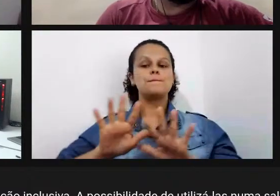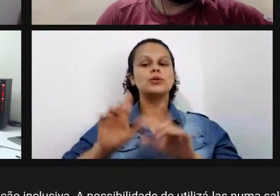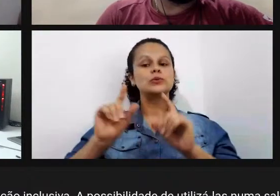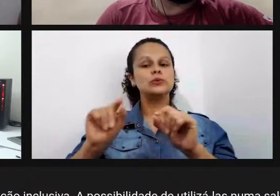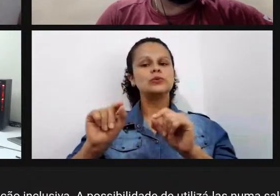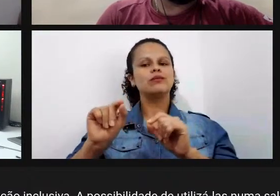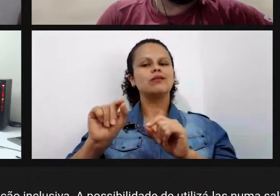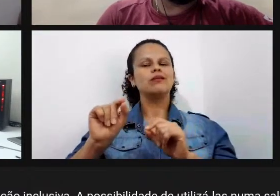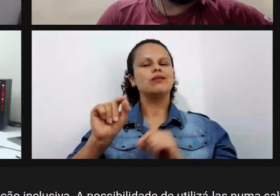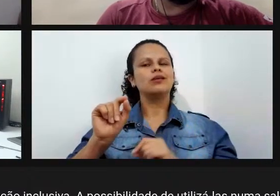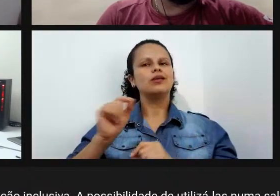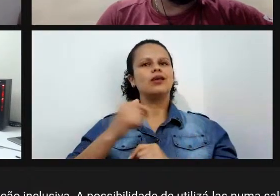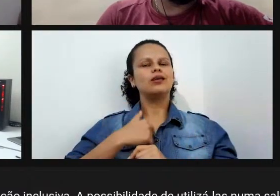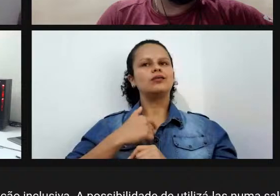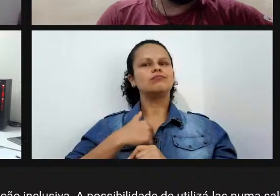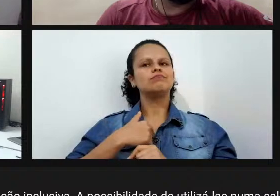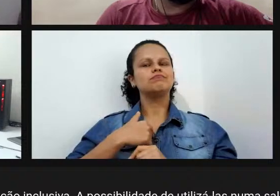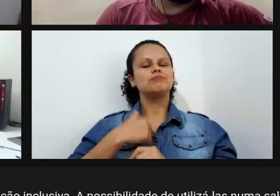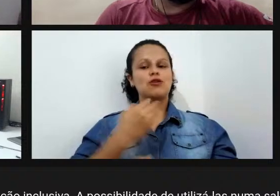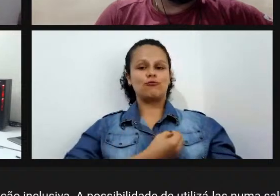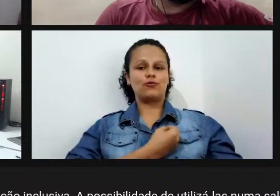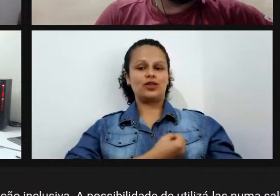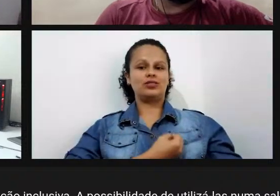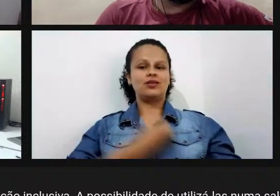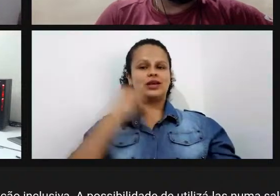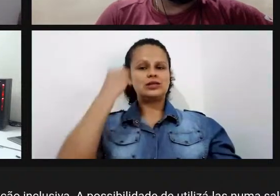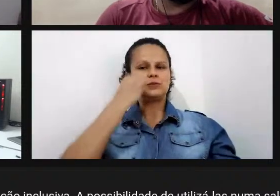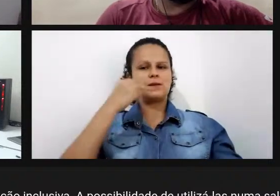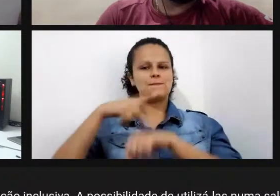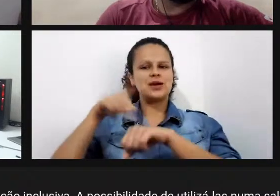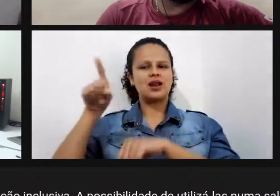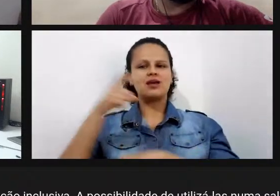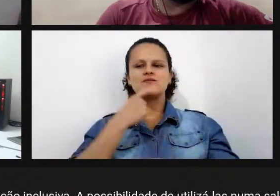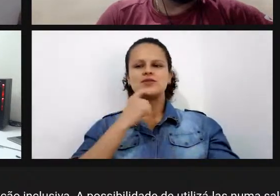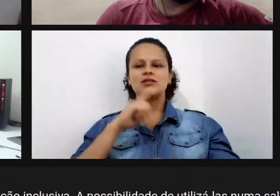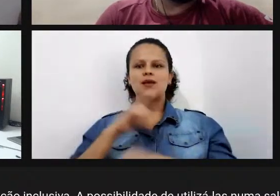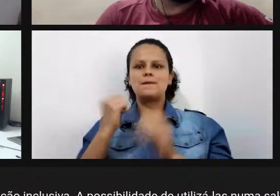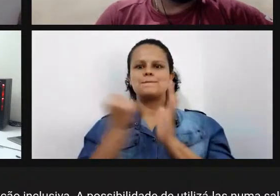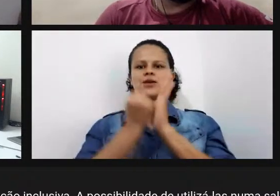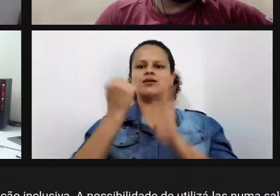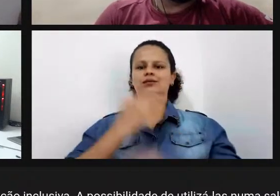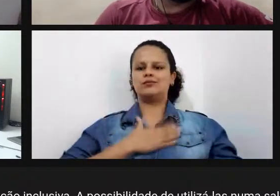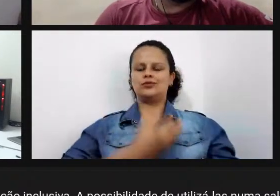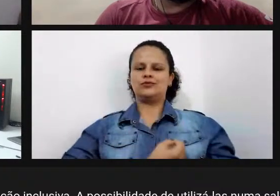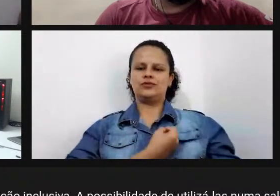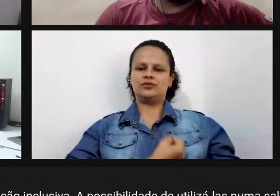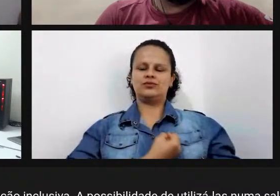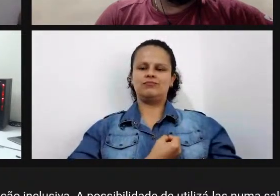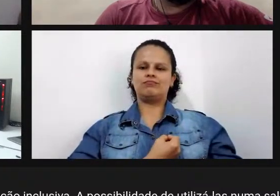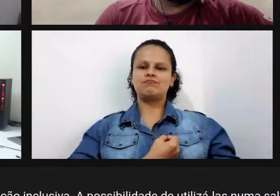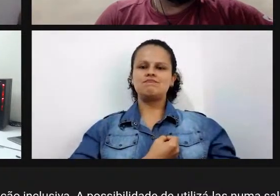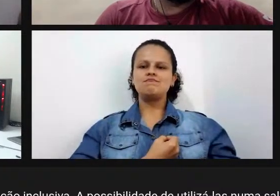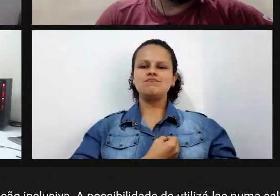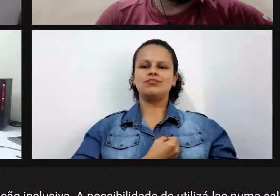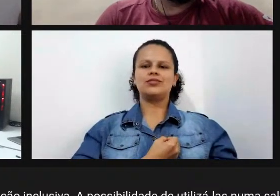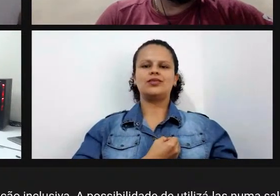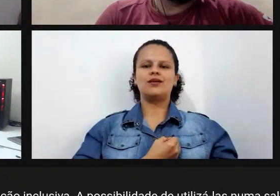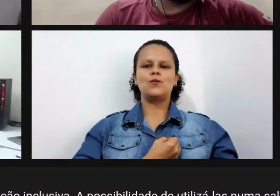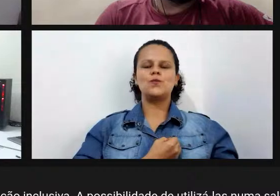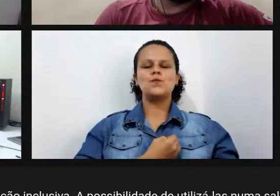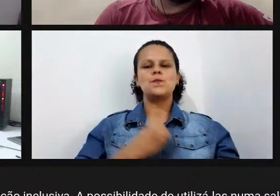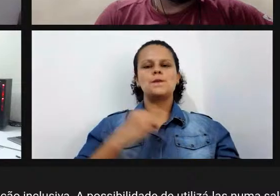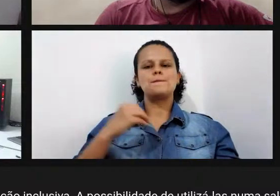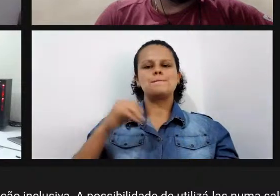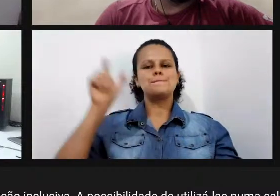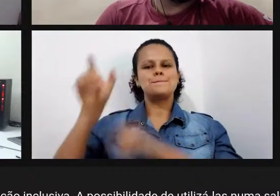compartilho me marcou muito na minha vivência na Finlândia é essa preocupação que o finlandês tem com a